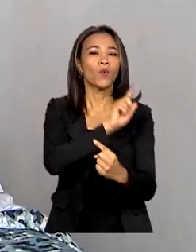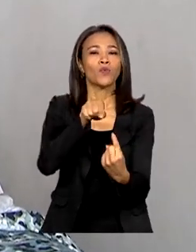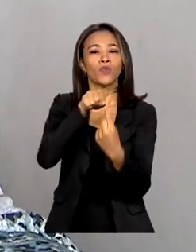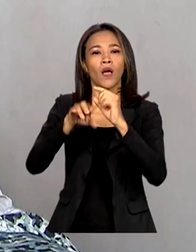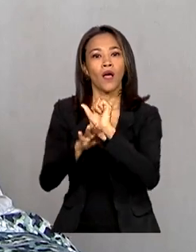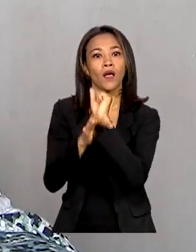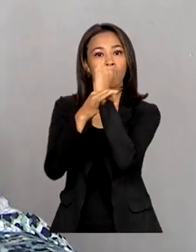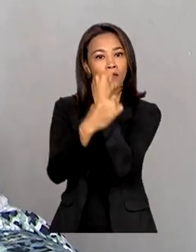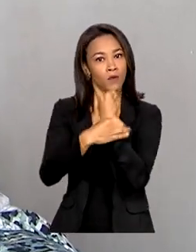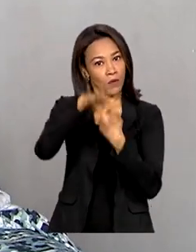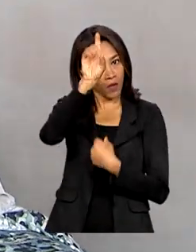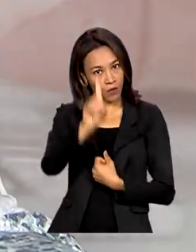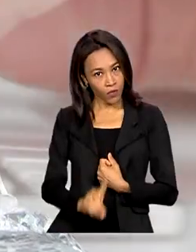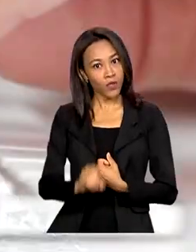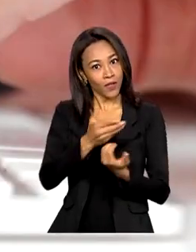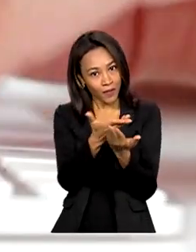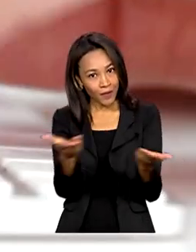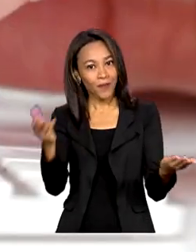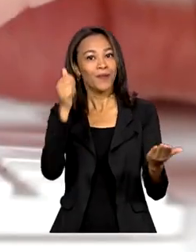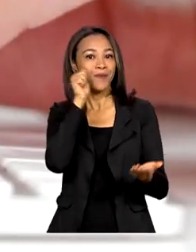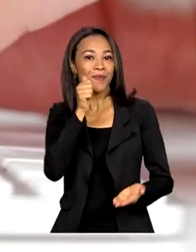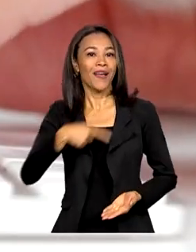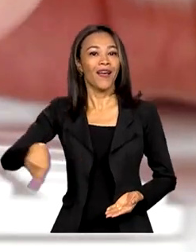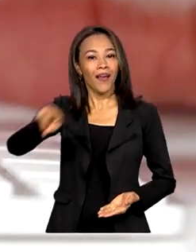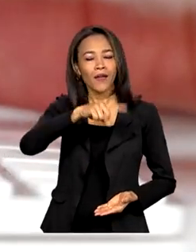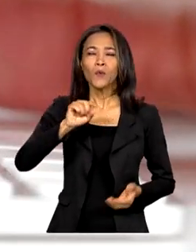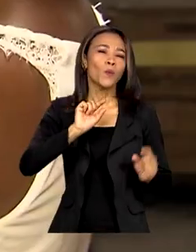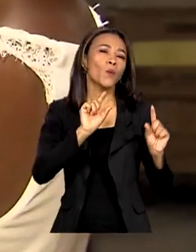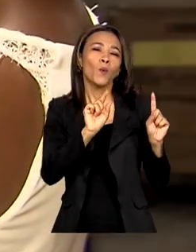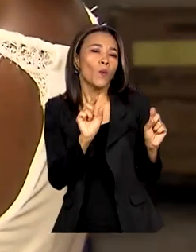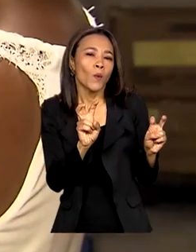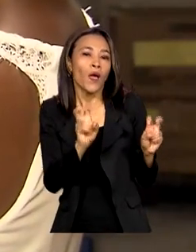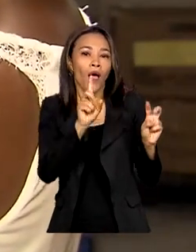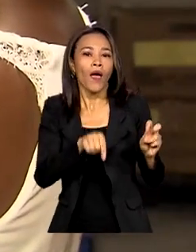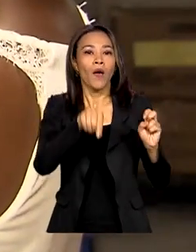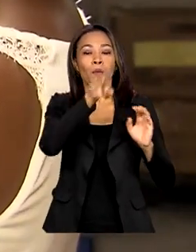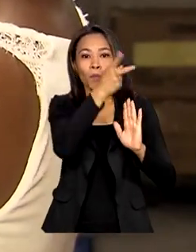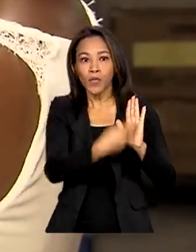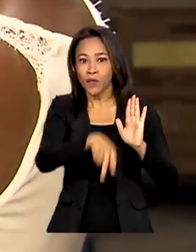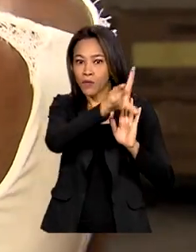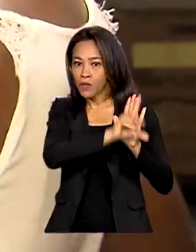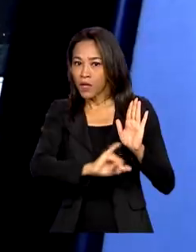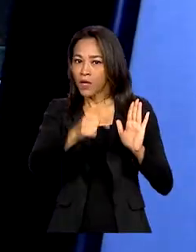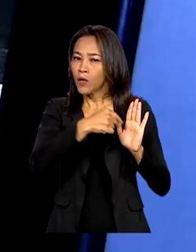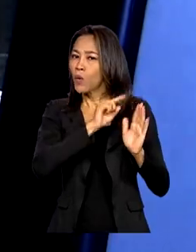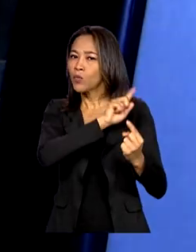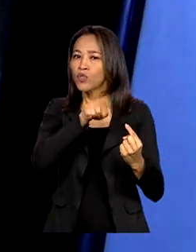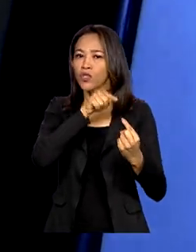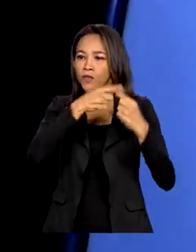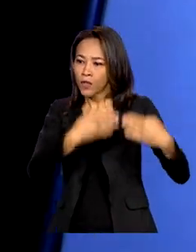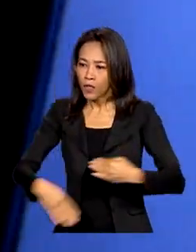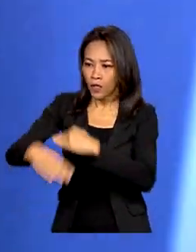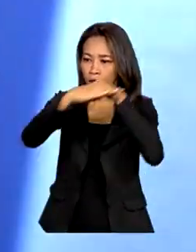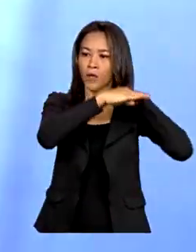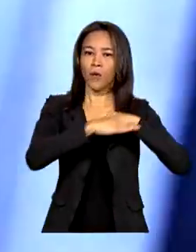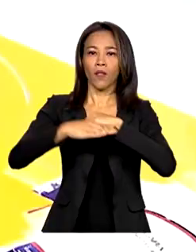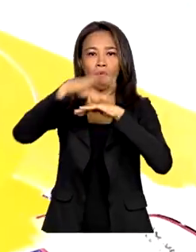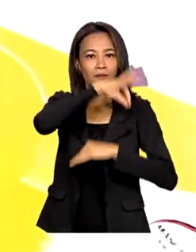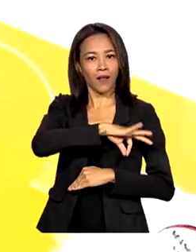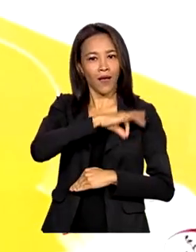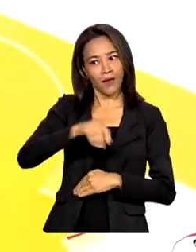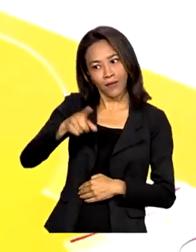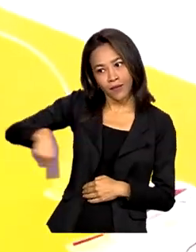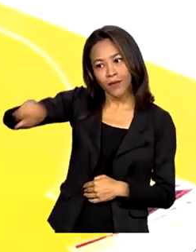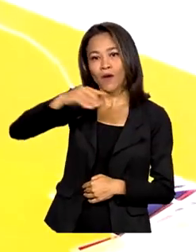ao público feminino. Uma das ações é um projeto de lei para promover a igualdade salarial entre